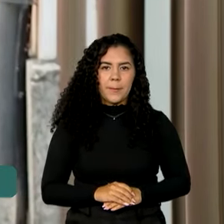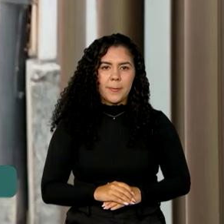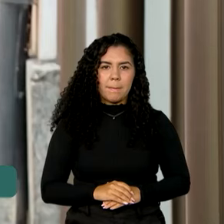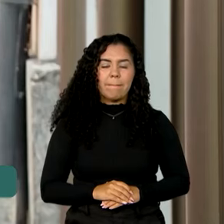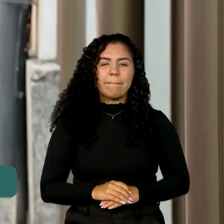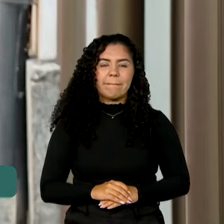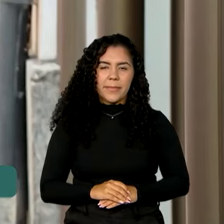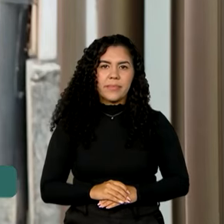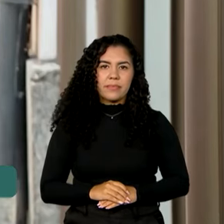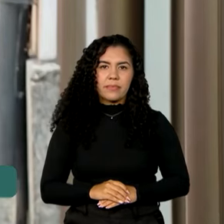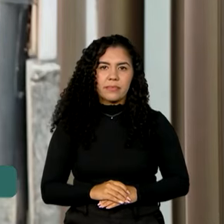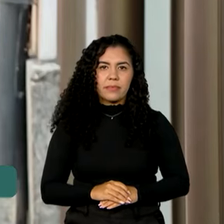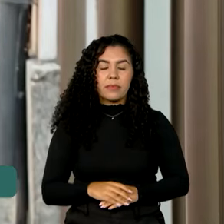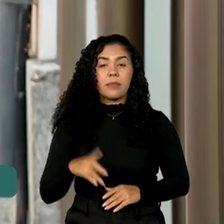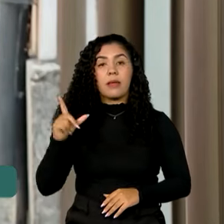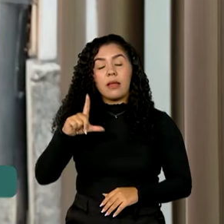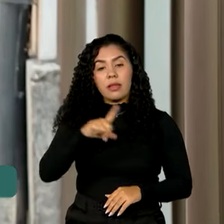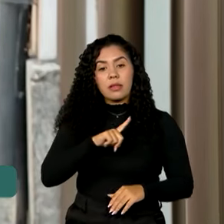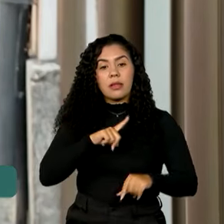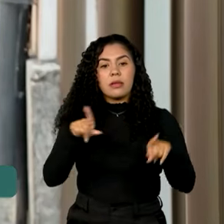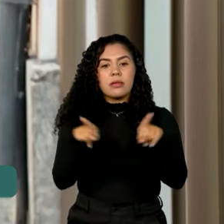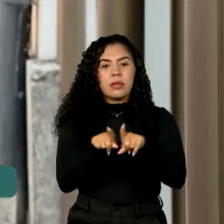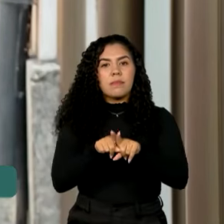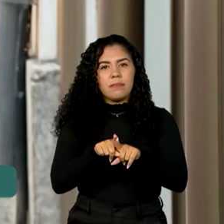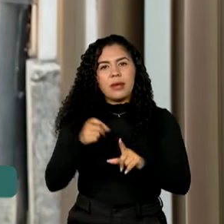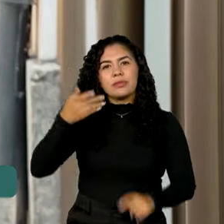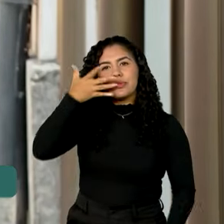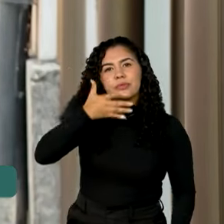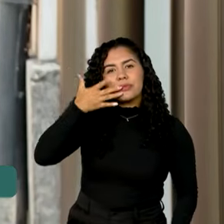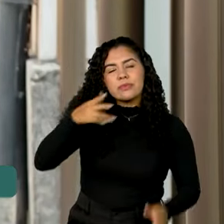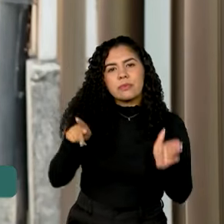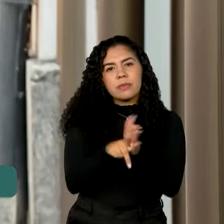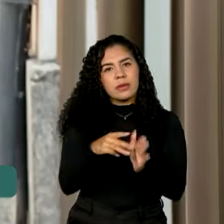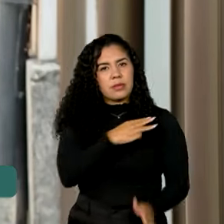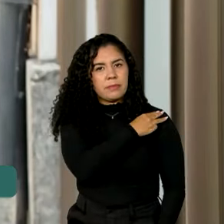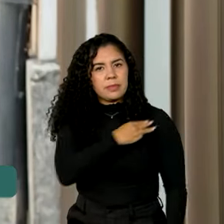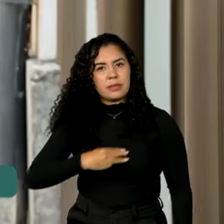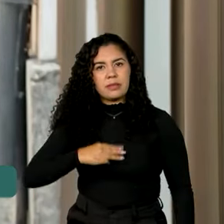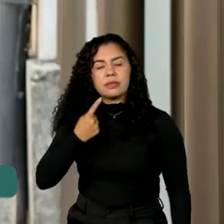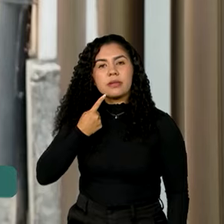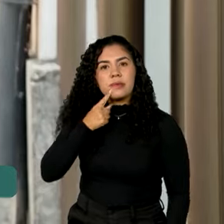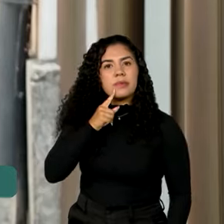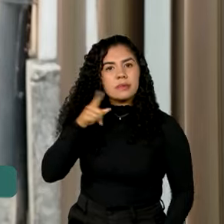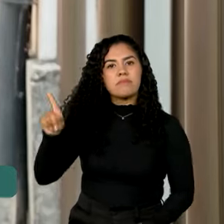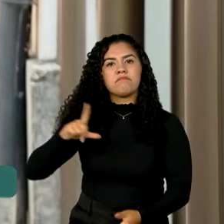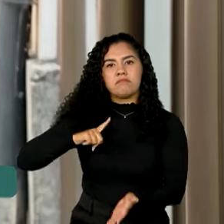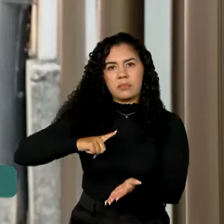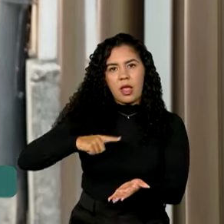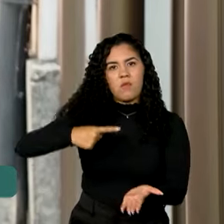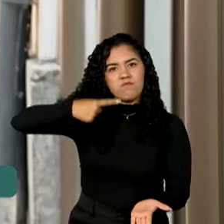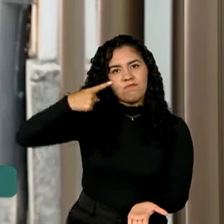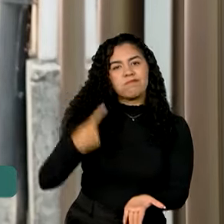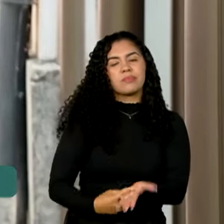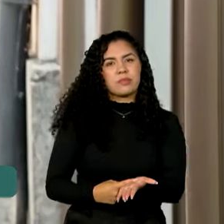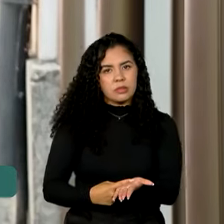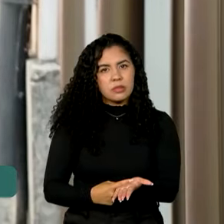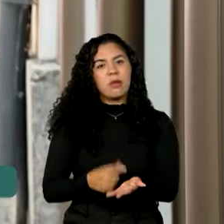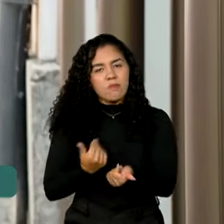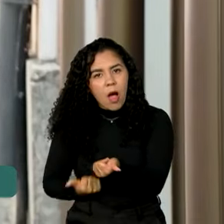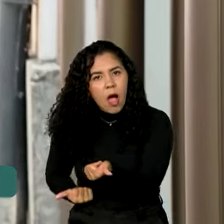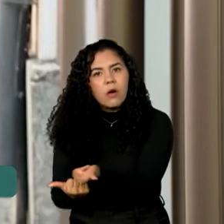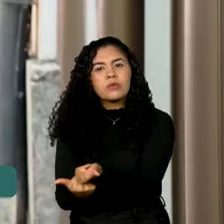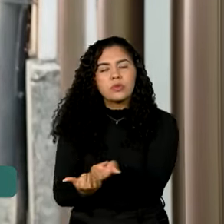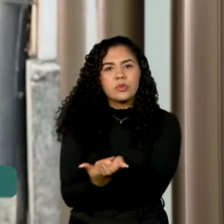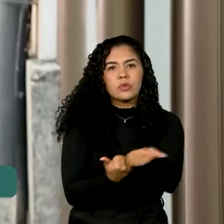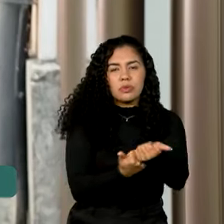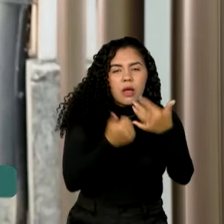Temos aí, então, a declaração da ministra Nízia Trindade, garantindo e se comprometendo a ajudar, a